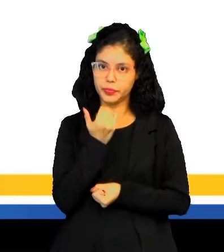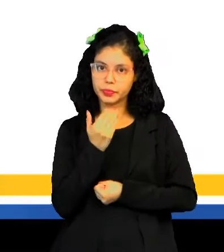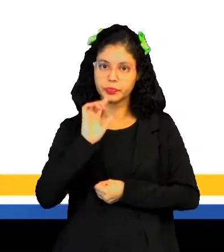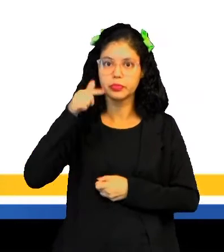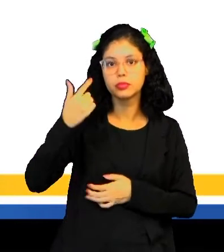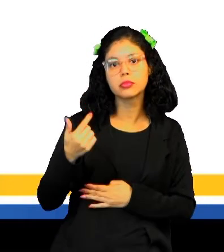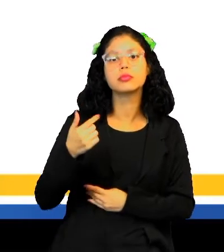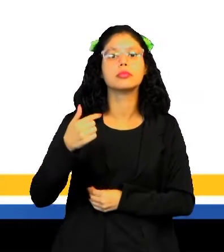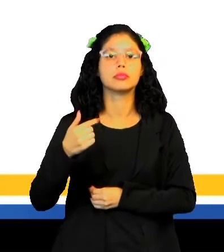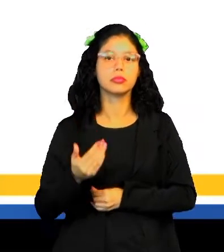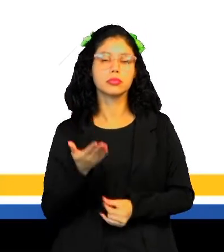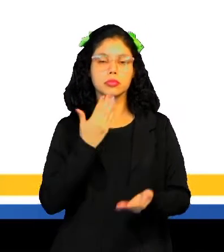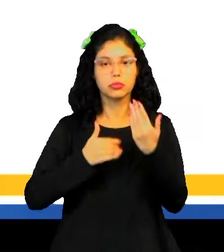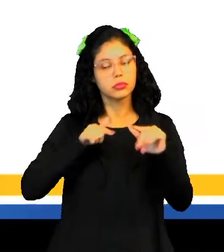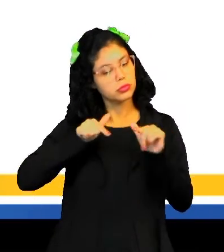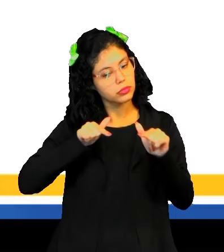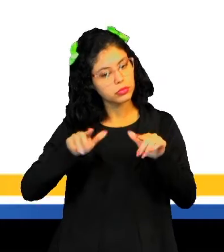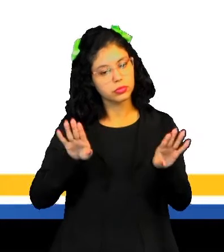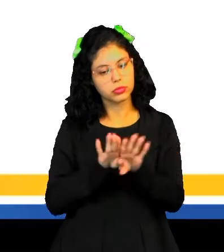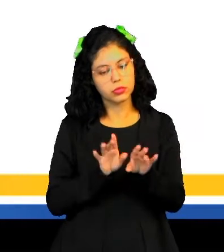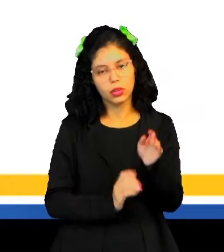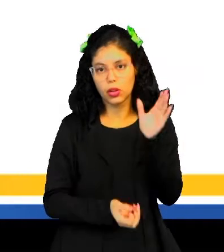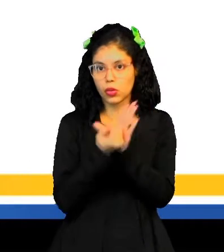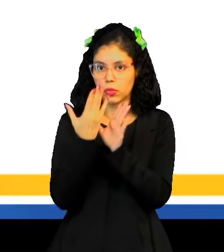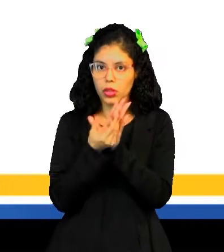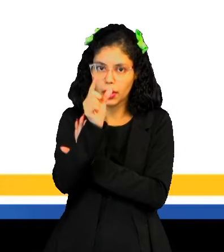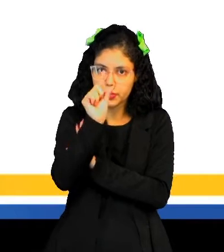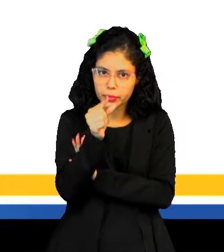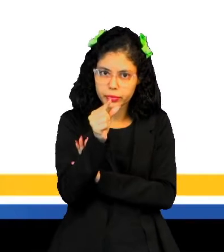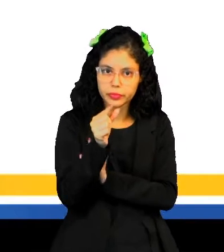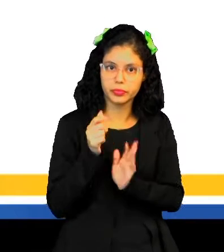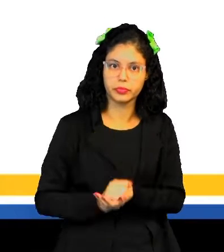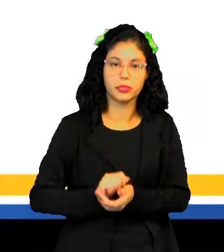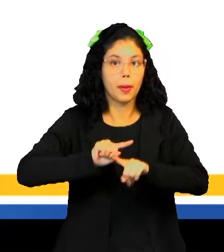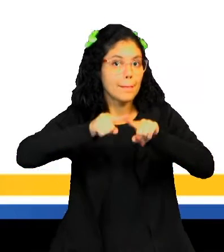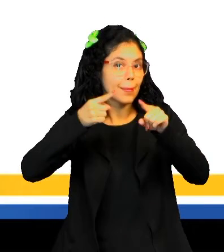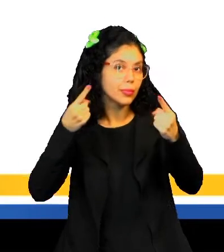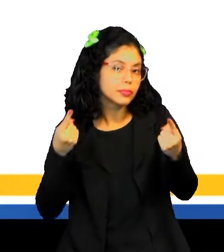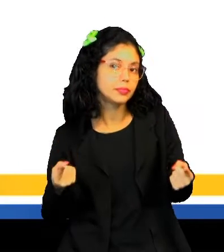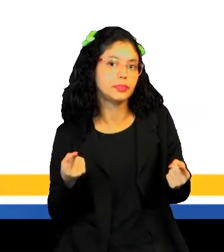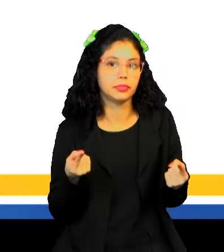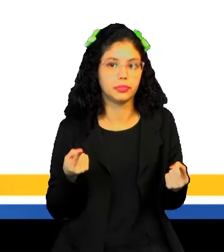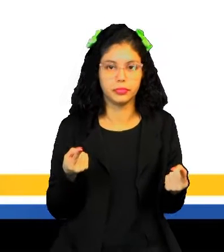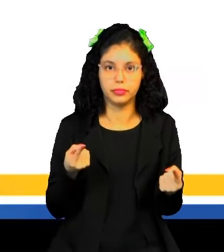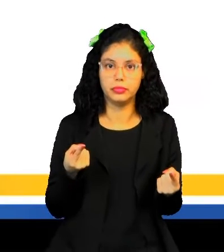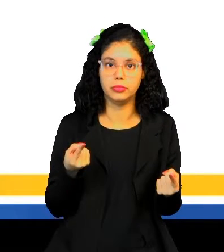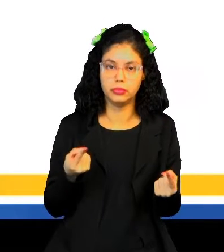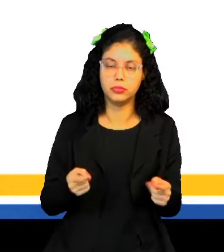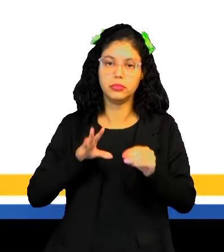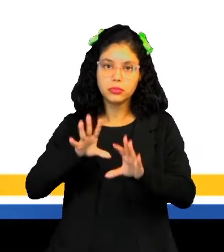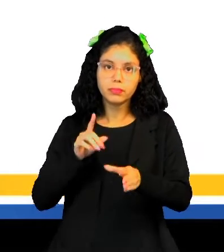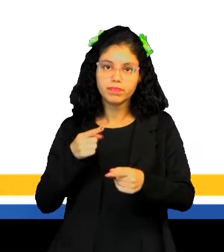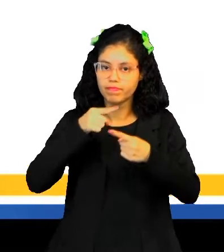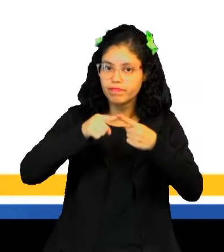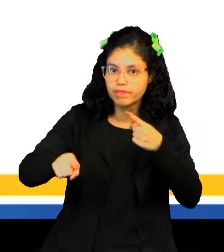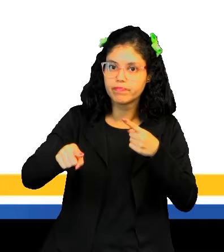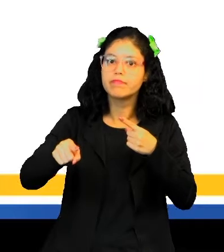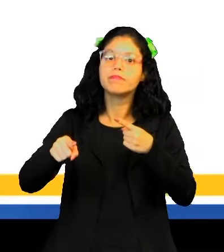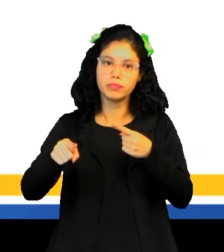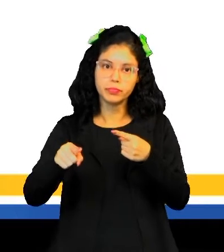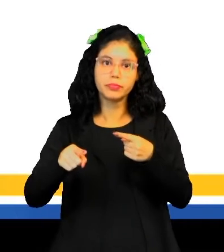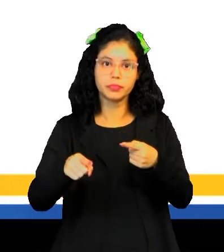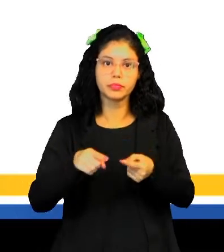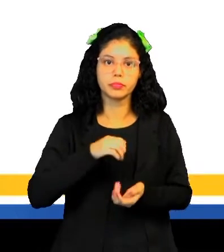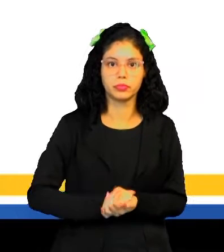aqueles que ali trabalhavam. E o surgimento de pequenas manufaturas. No entanto, né? Essas seriam aí proibidas, né?